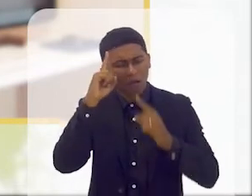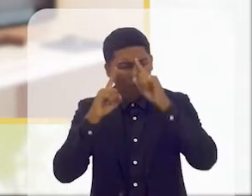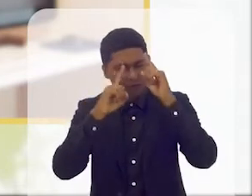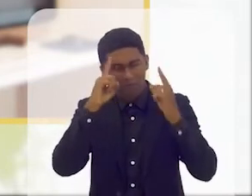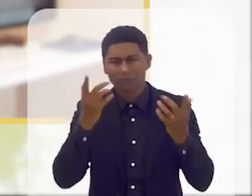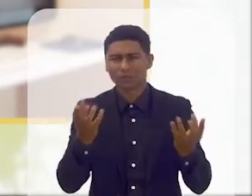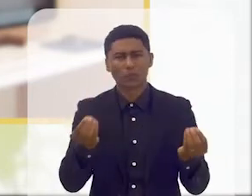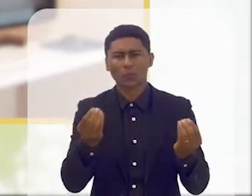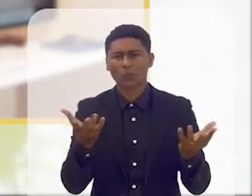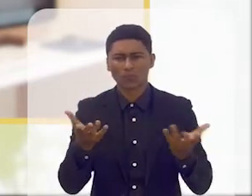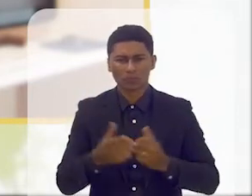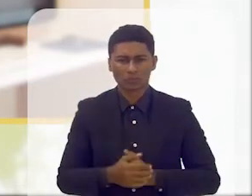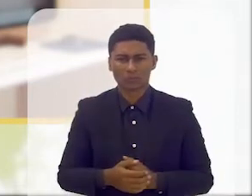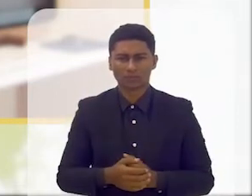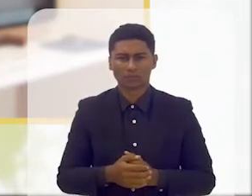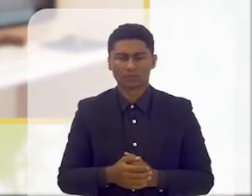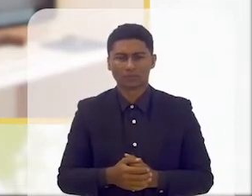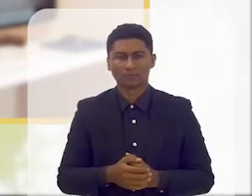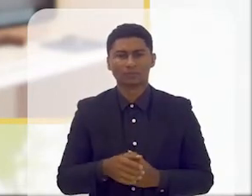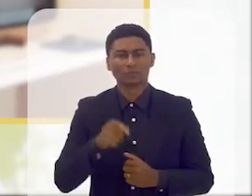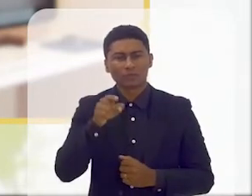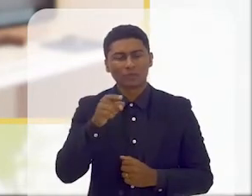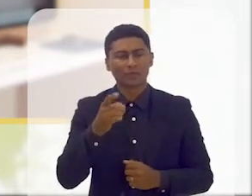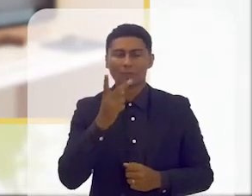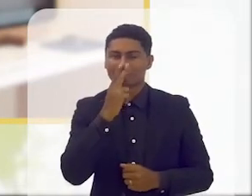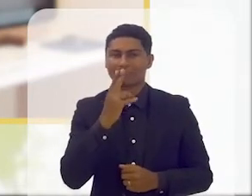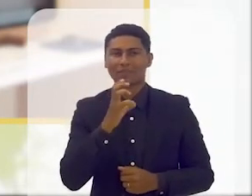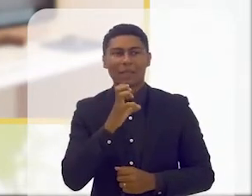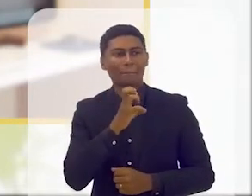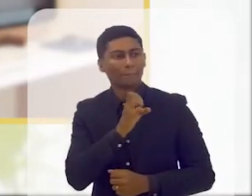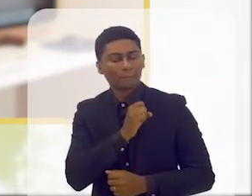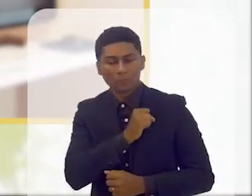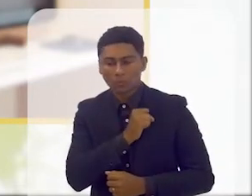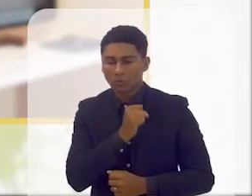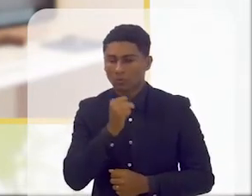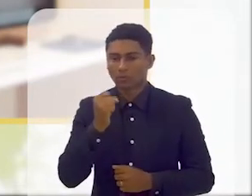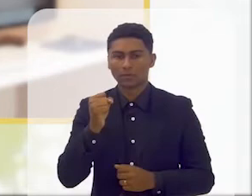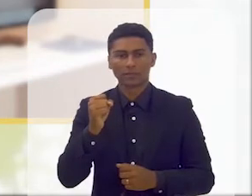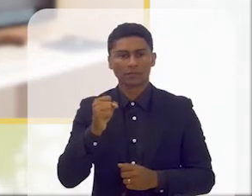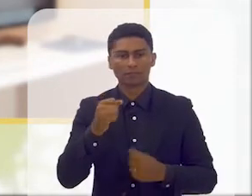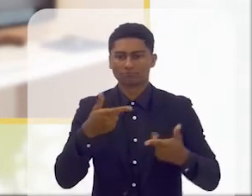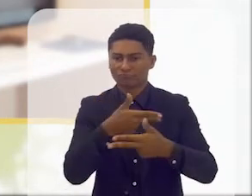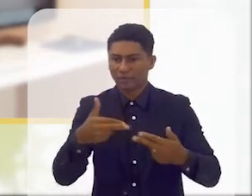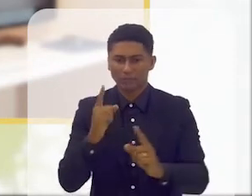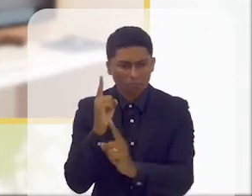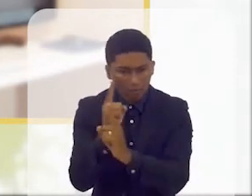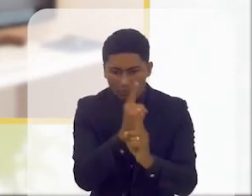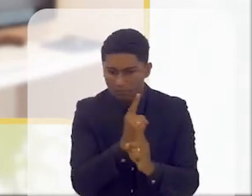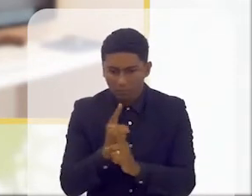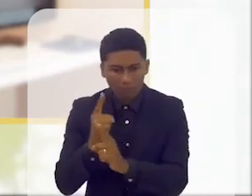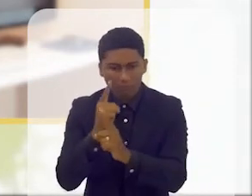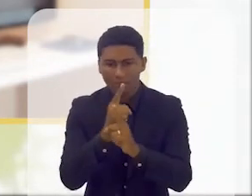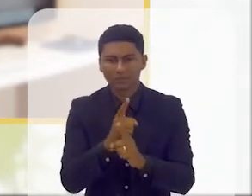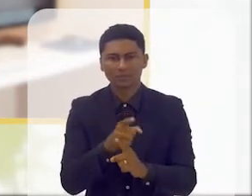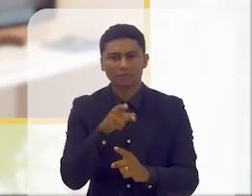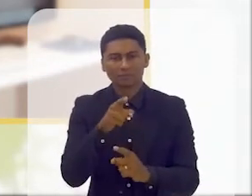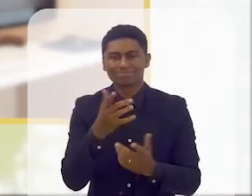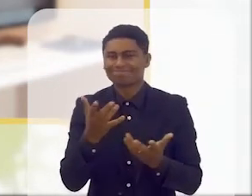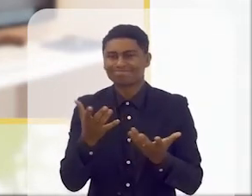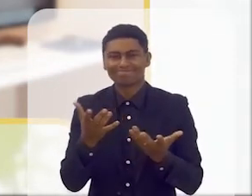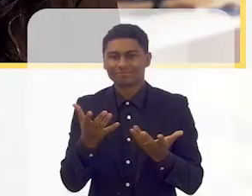minutinhos como é que surgiu essa sua paixão essas suas descobertas esse seu